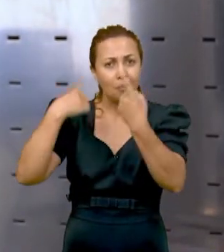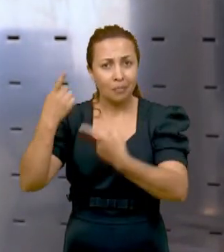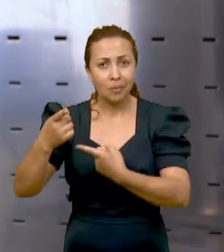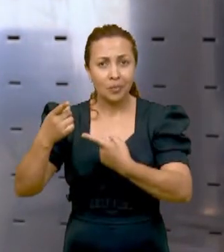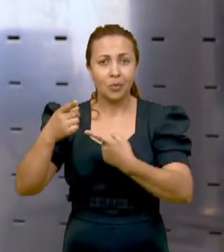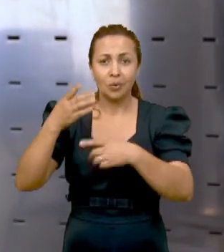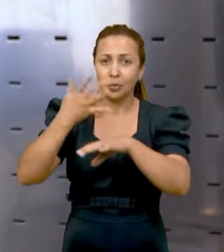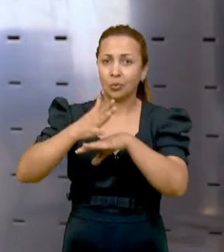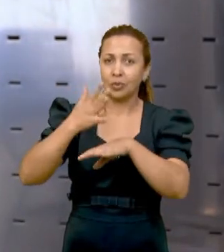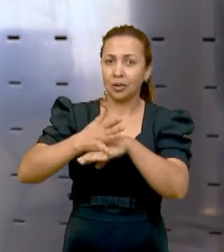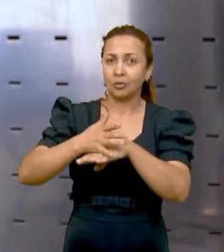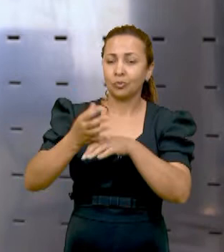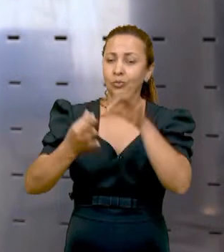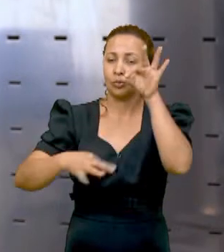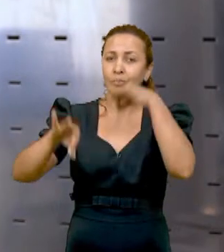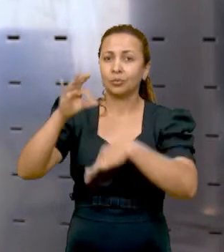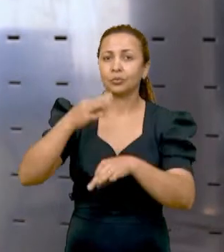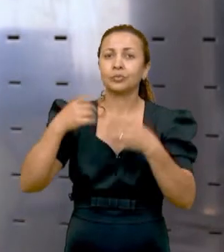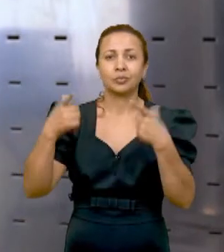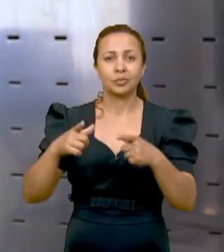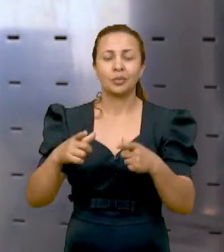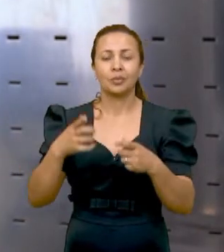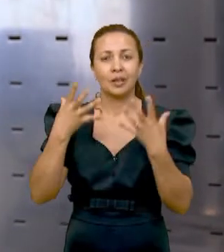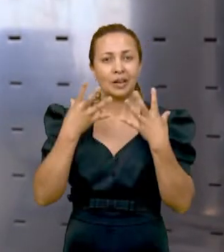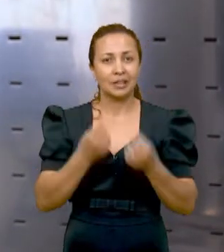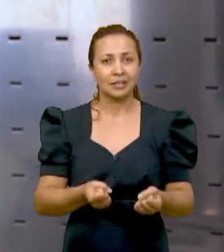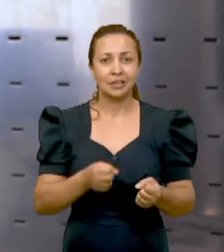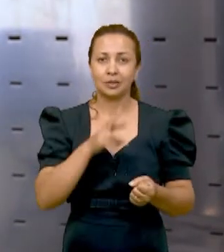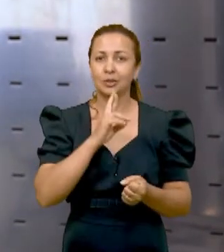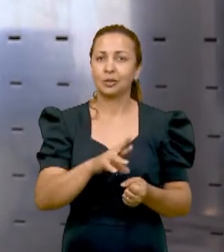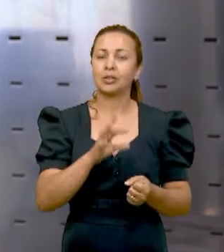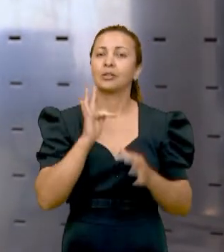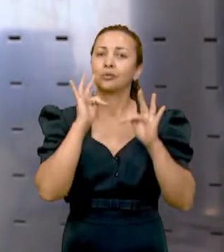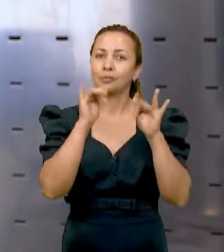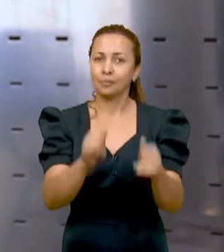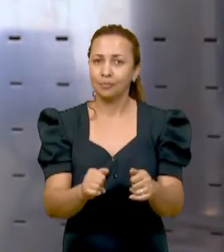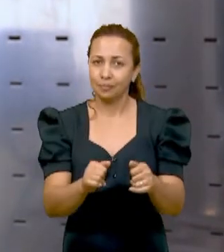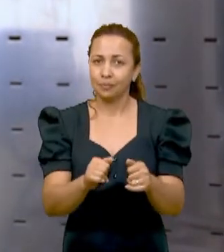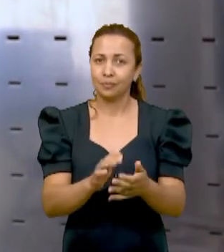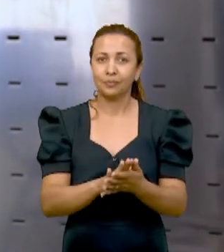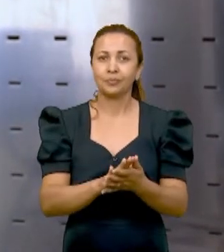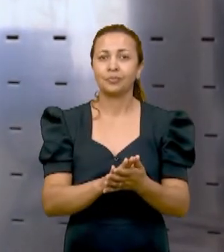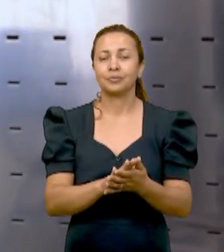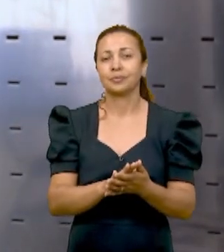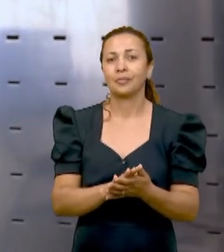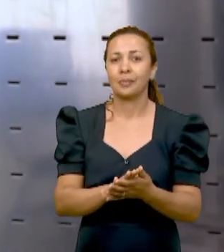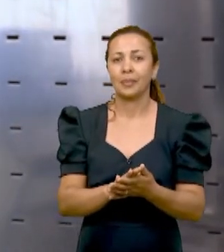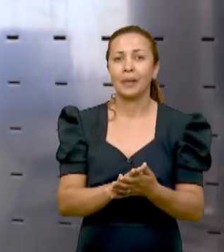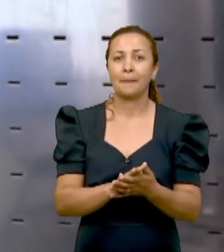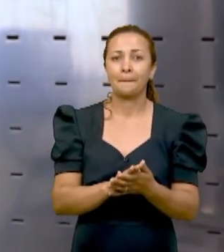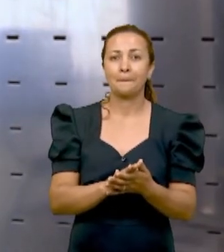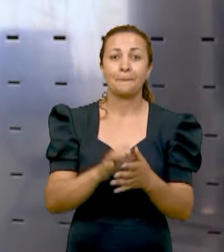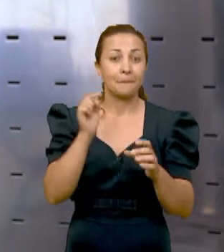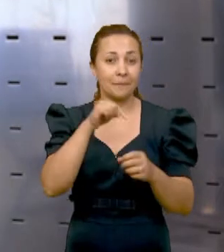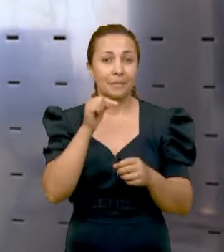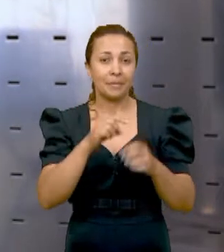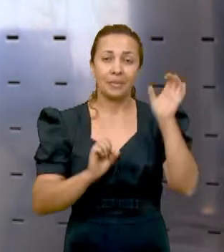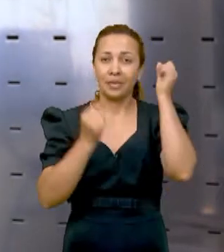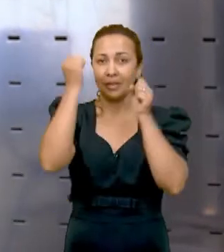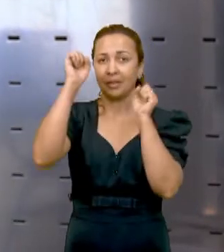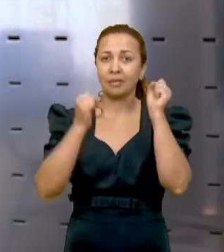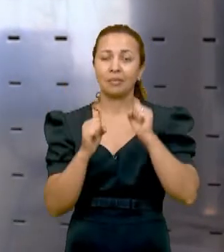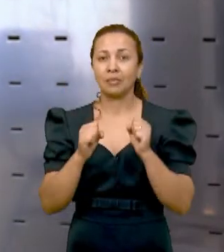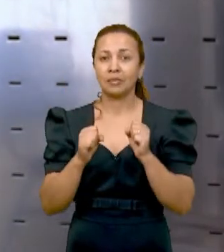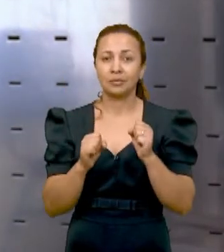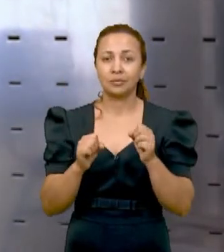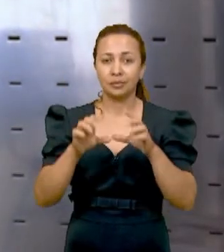laboratório, é onde a gente valida parcialmente os resultados que nós obtivemos na etapa de laboratório. Então, esse equipamento